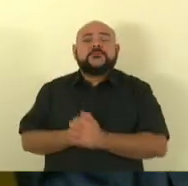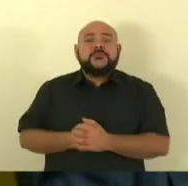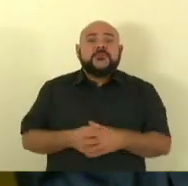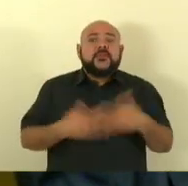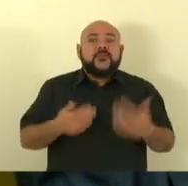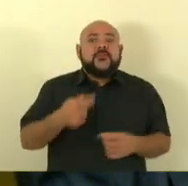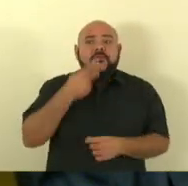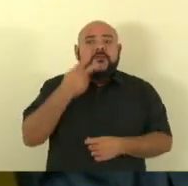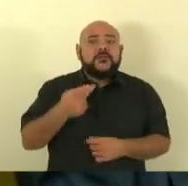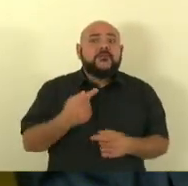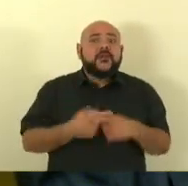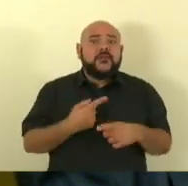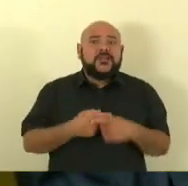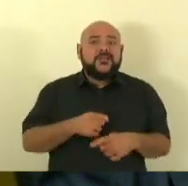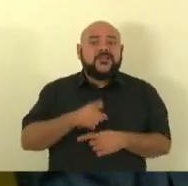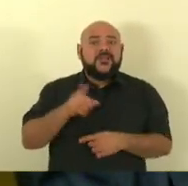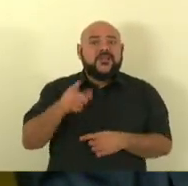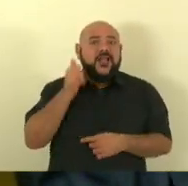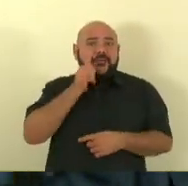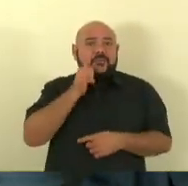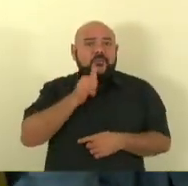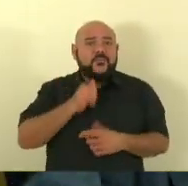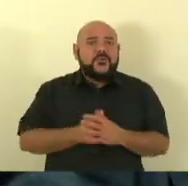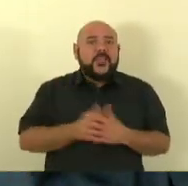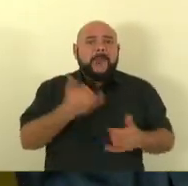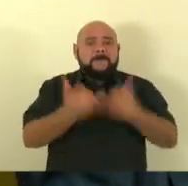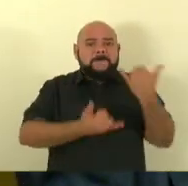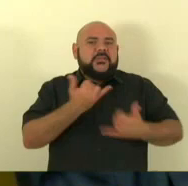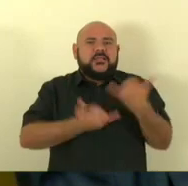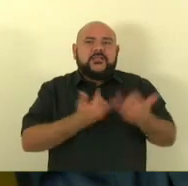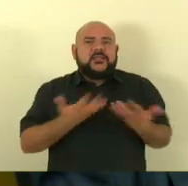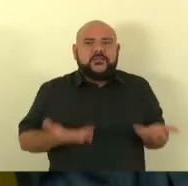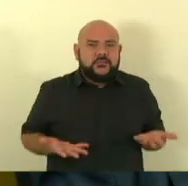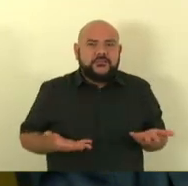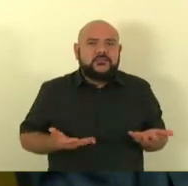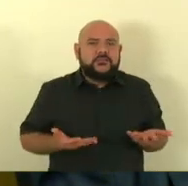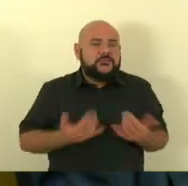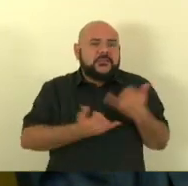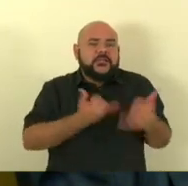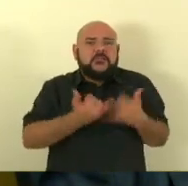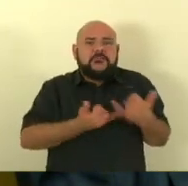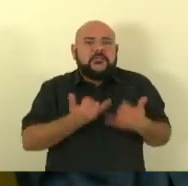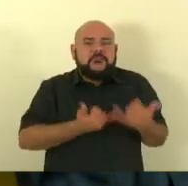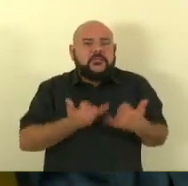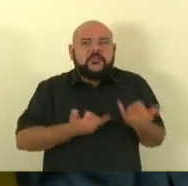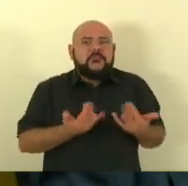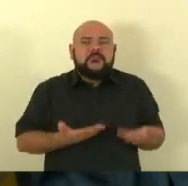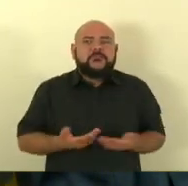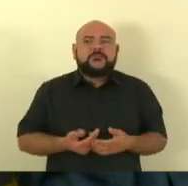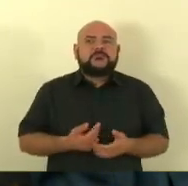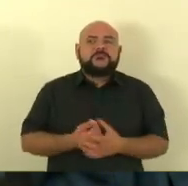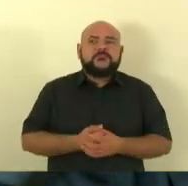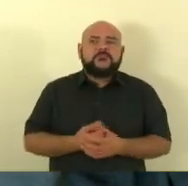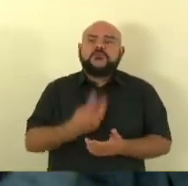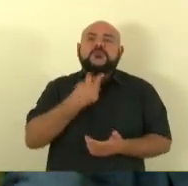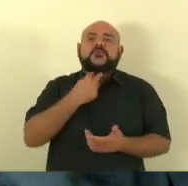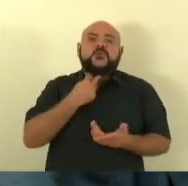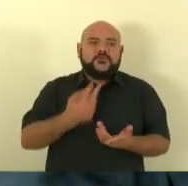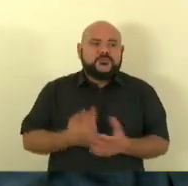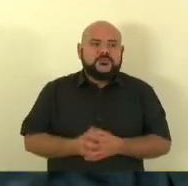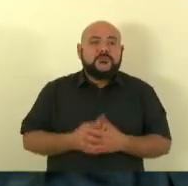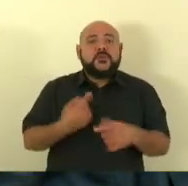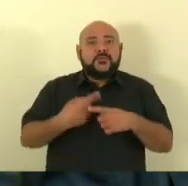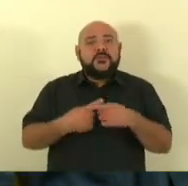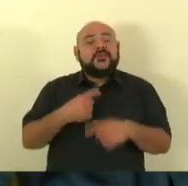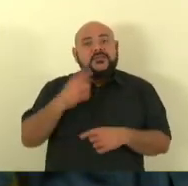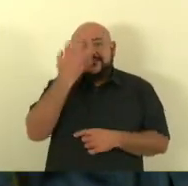exagerou na fala na hora acredito eu inclusive ela não pediu perdão porque era uma